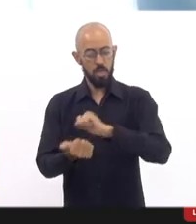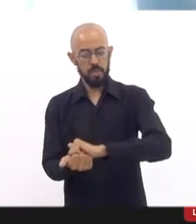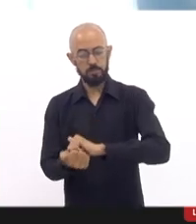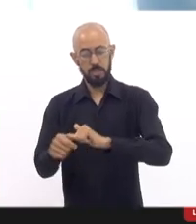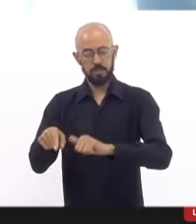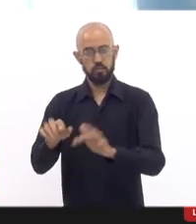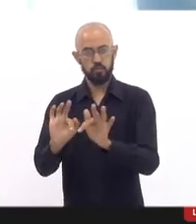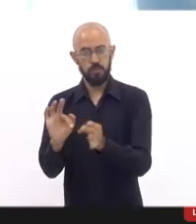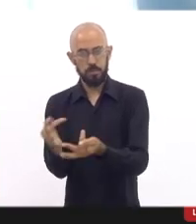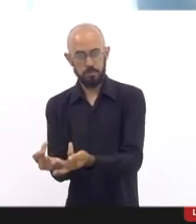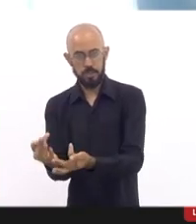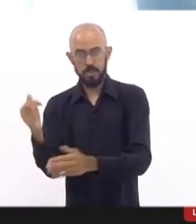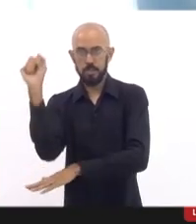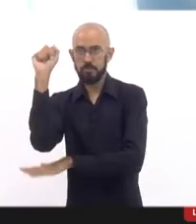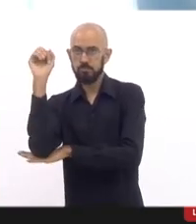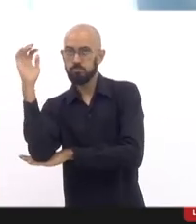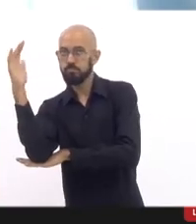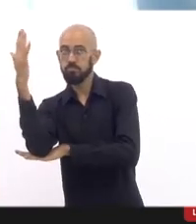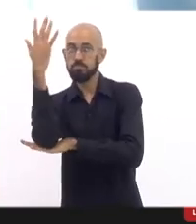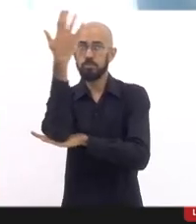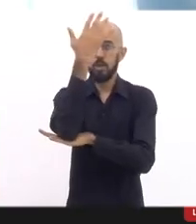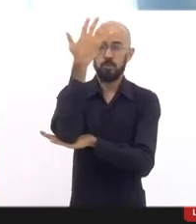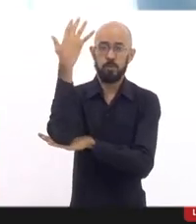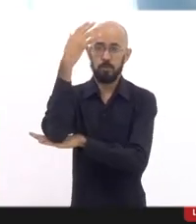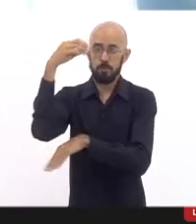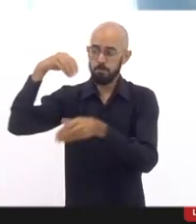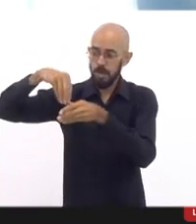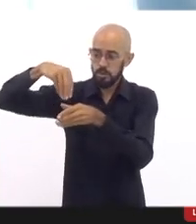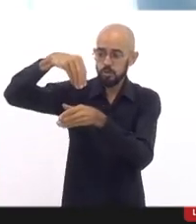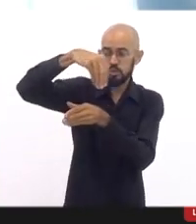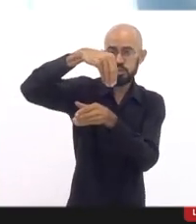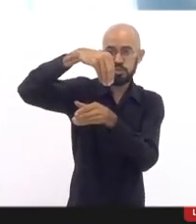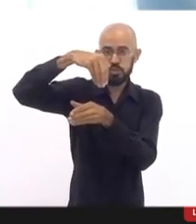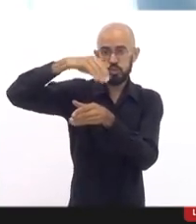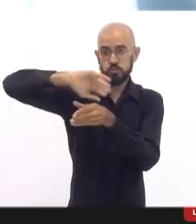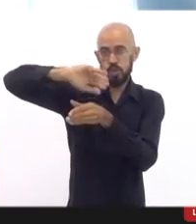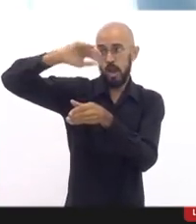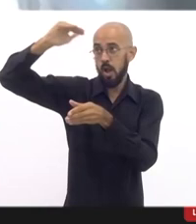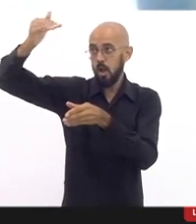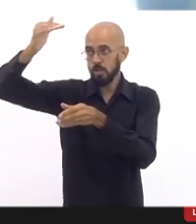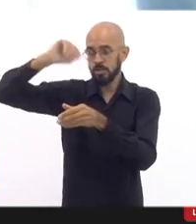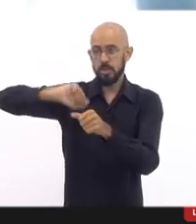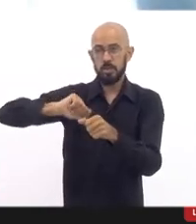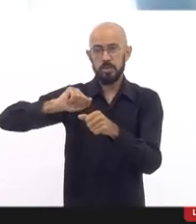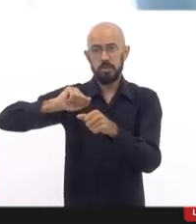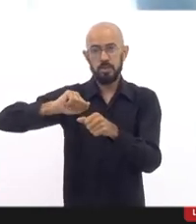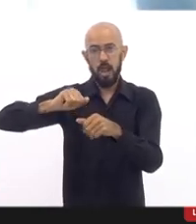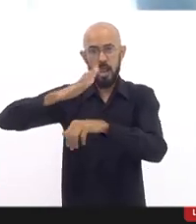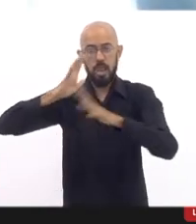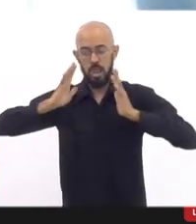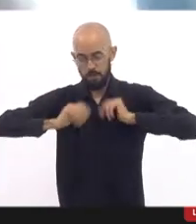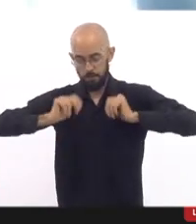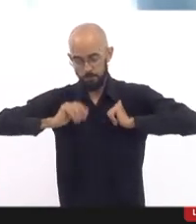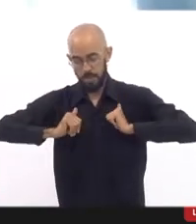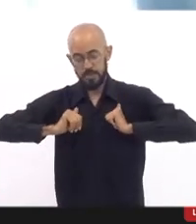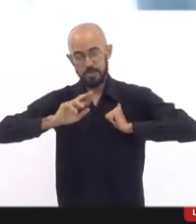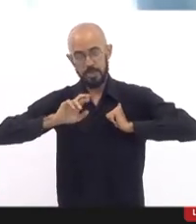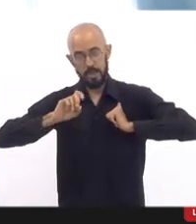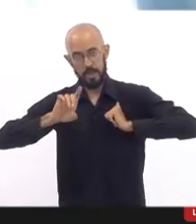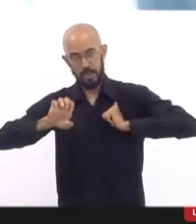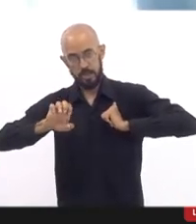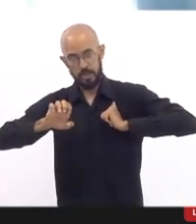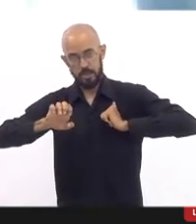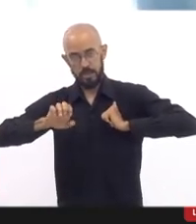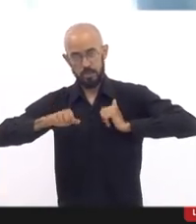rios, reflorestamento de impostas, em suma, desentupimento das redes pluviais, isso não foi